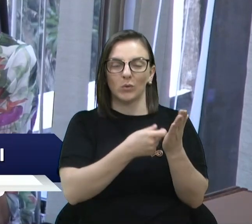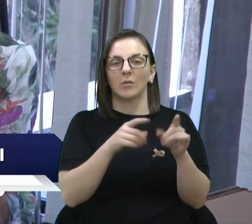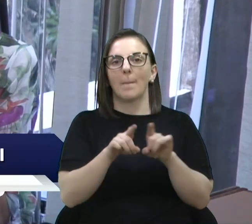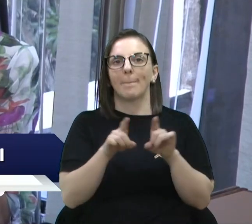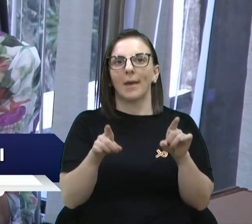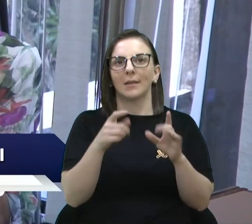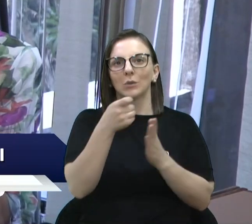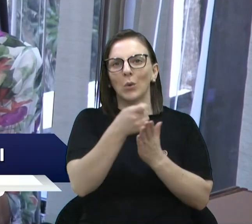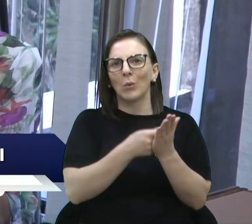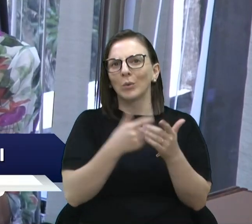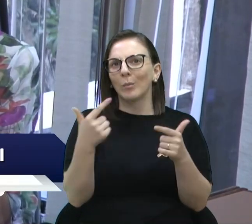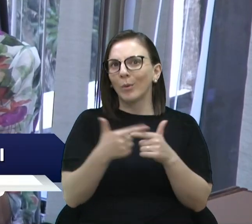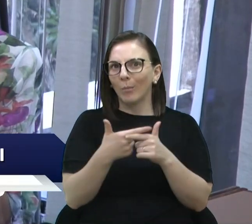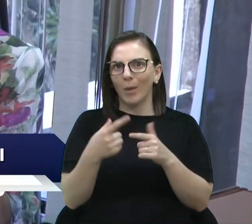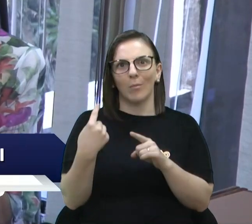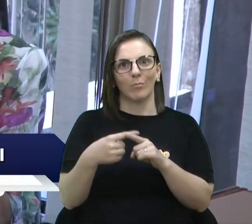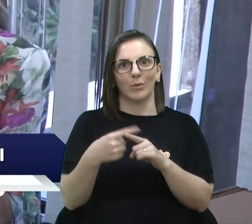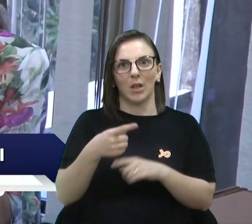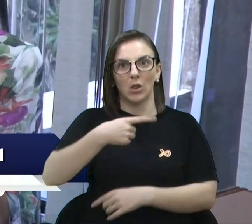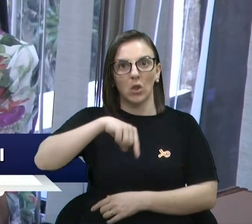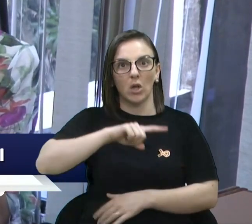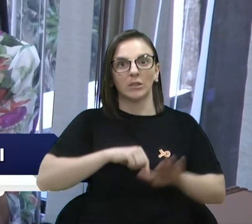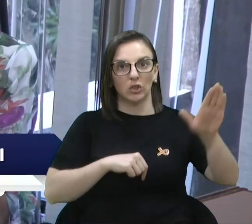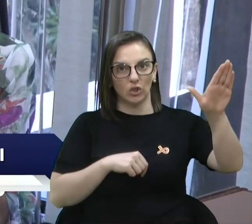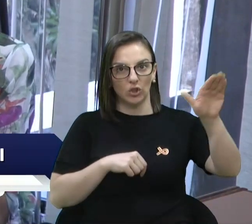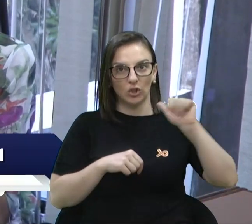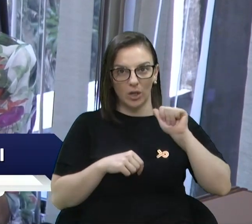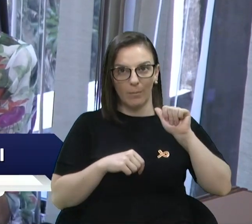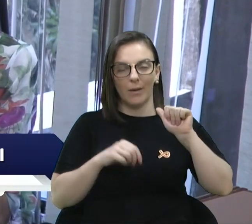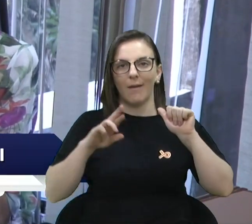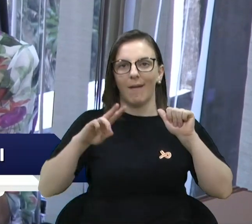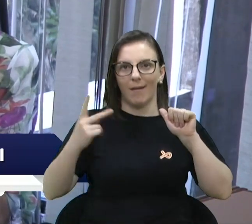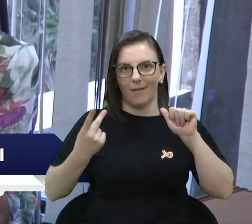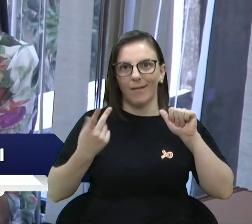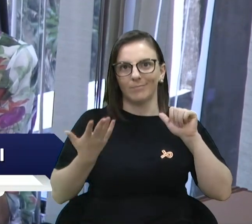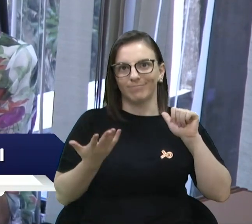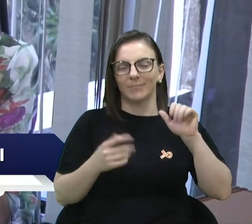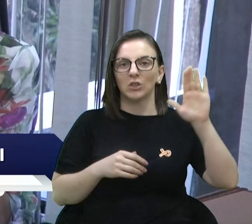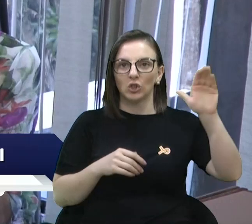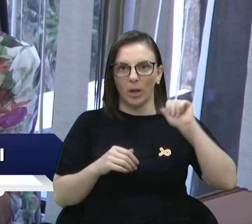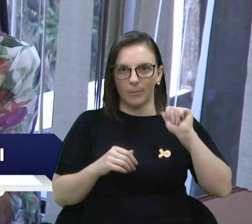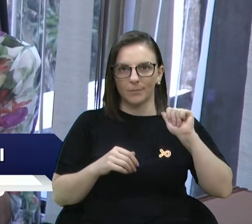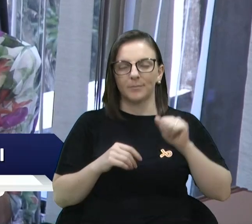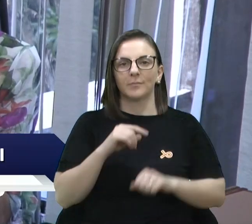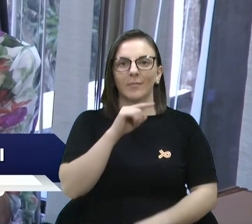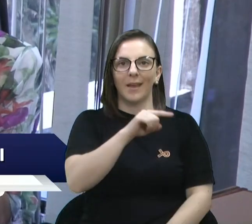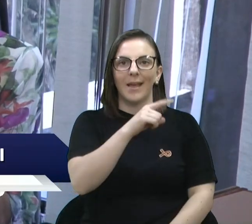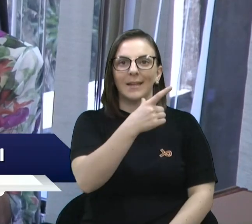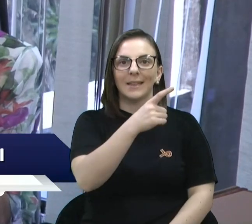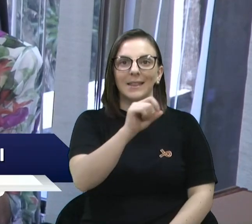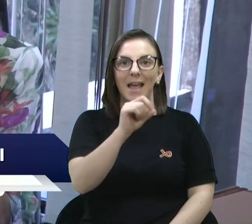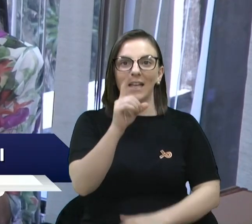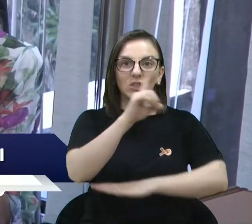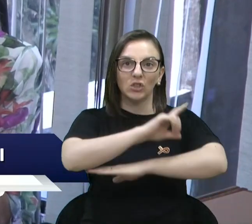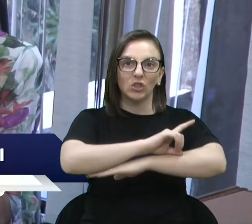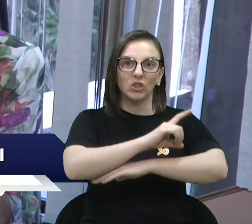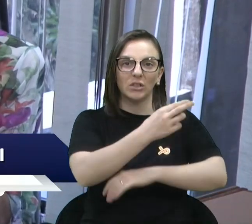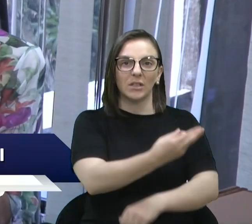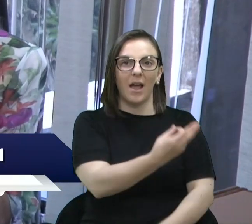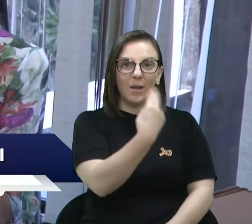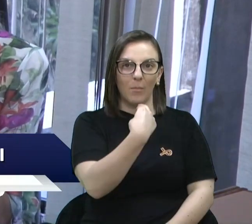esse médico que passou no concurso, a gente não, o RH, ele tem 10 dias para dar o aceite ou não,